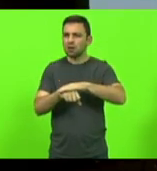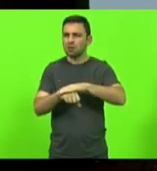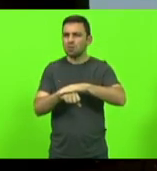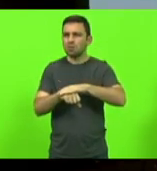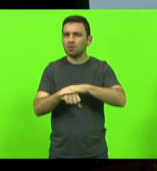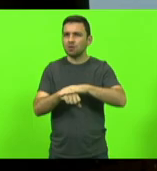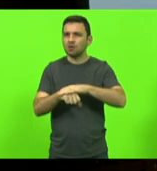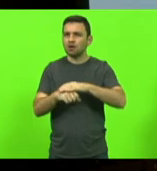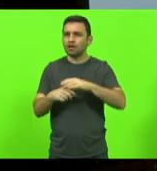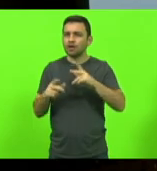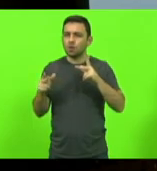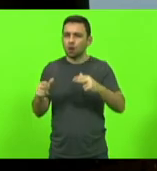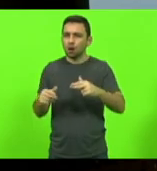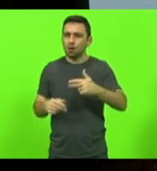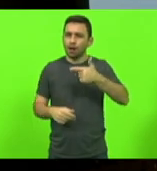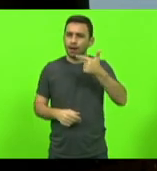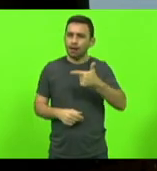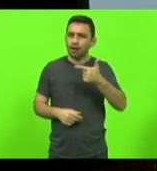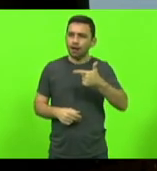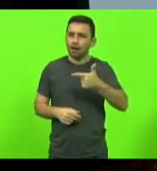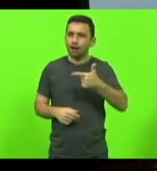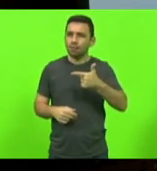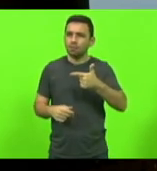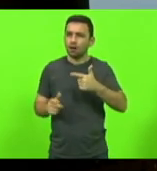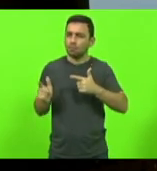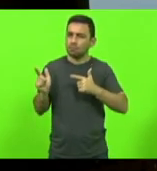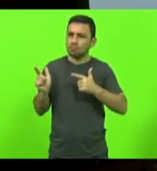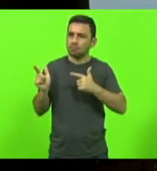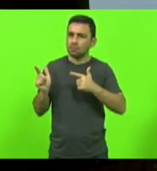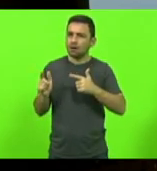armas de fogo.